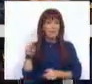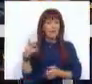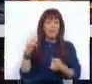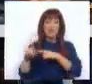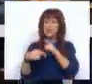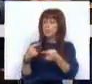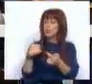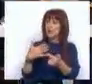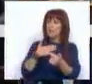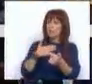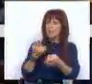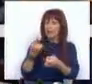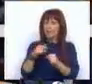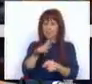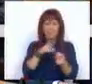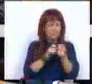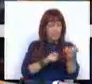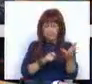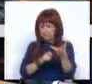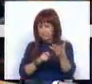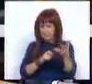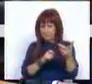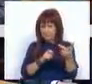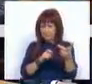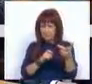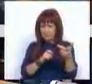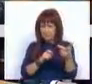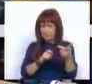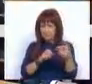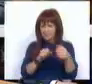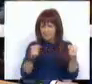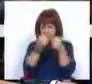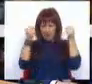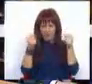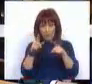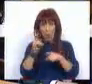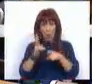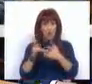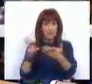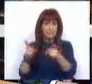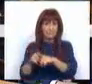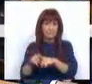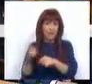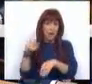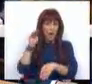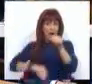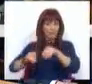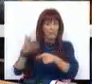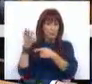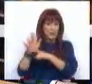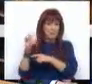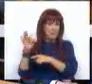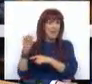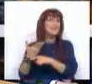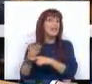Mas depois dessa vontade expressa nas intervenções, bate contra, choca contra aquela que foi a votação, por exemplo,